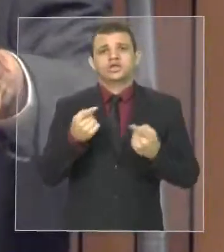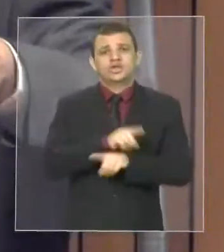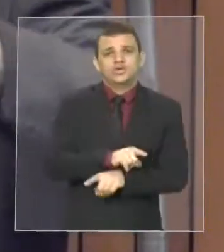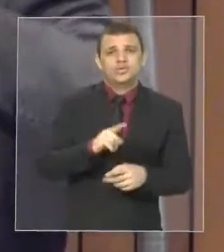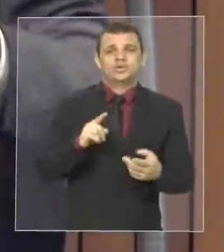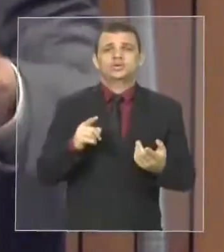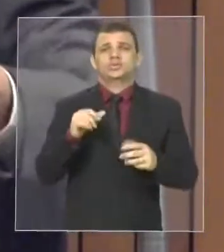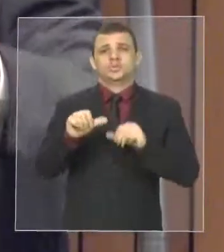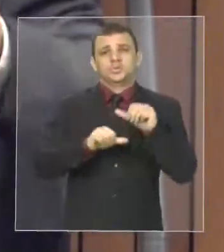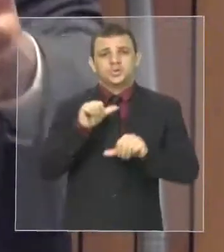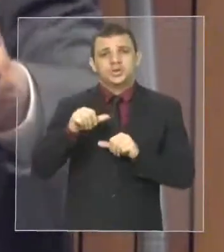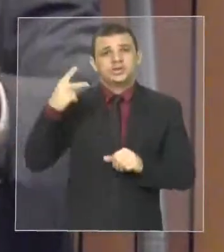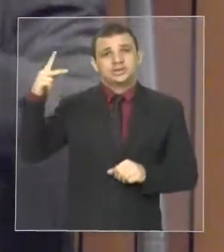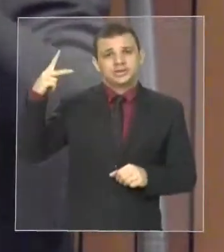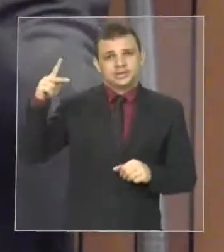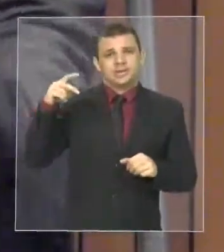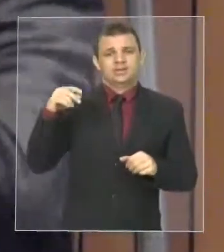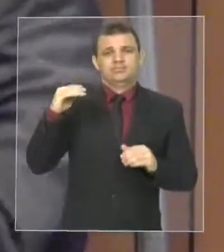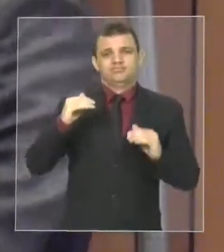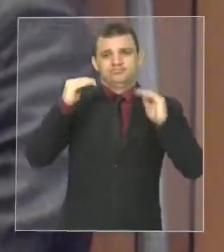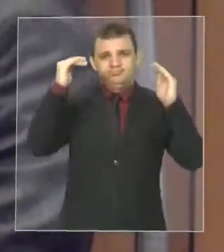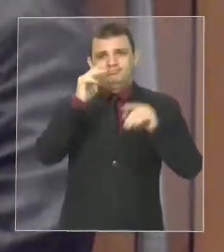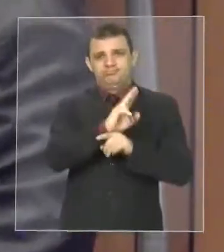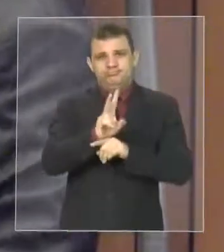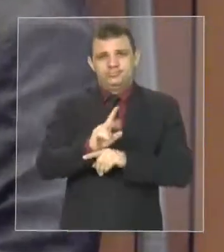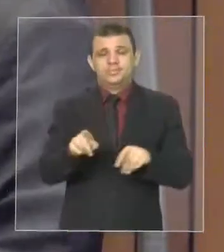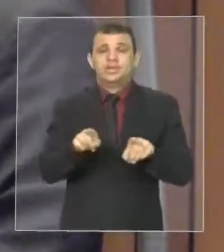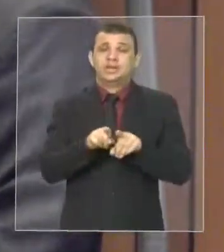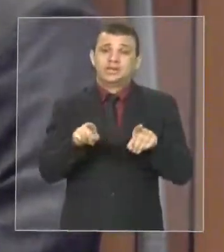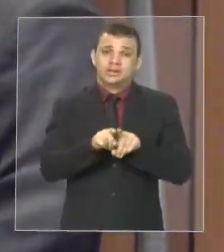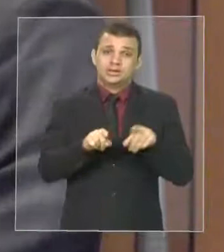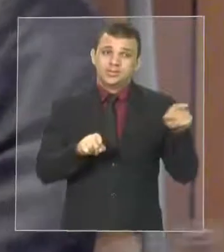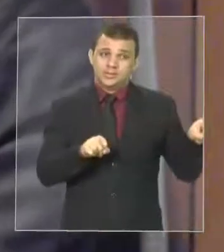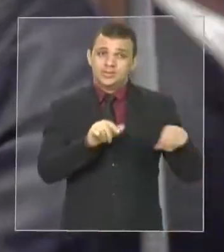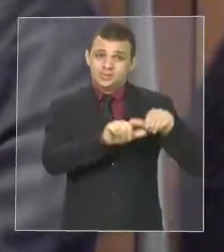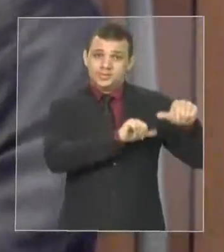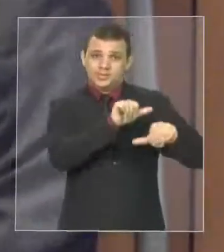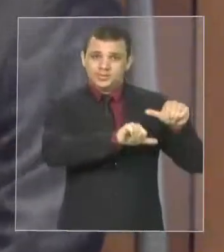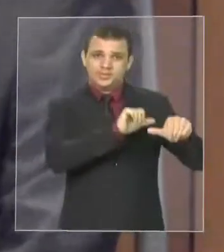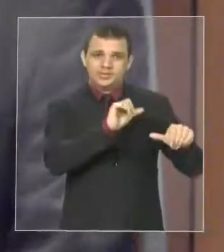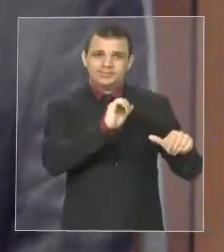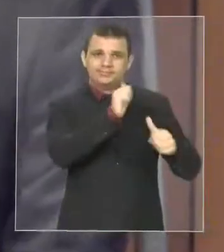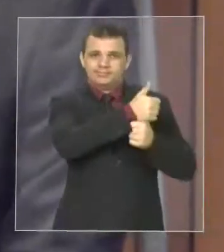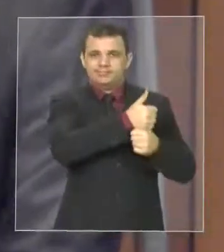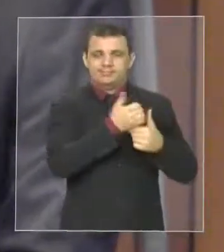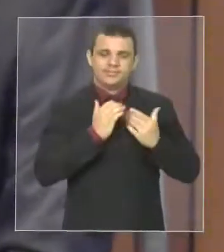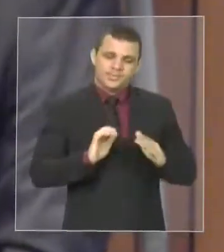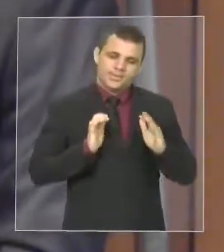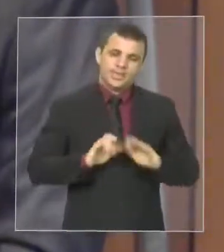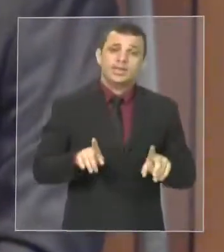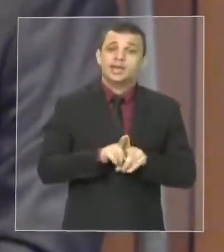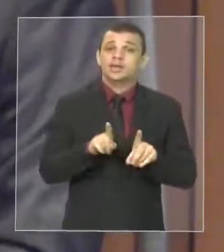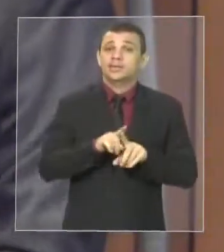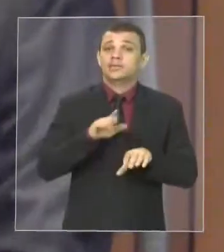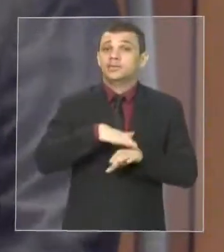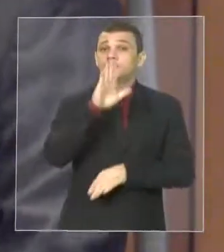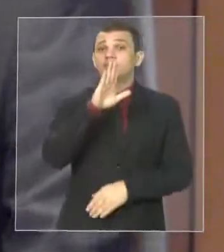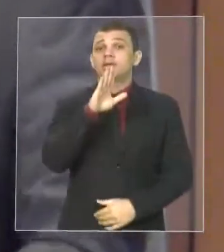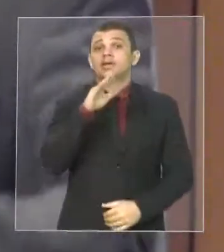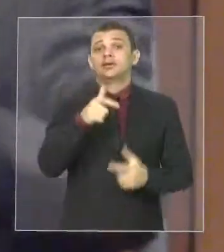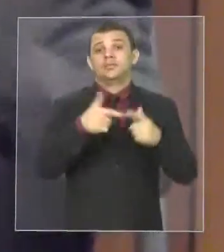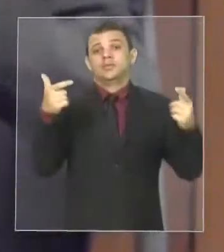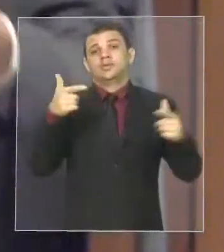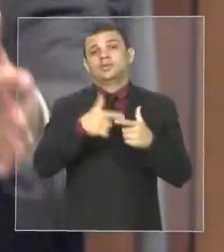preintendências, da coordenação, como também da questão macro, que é a própria secretaria nacional,